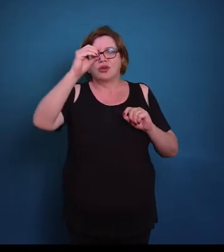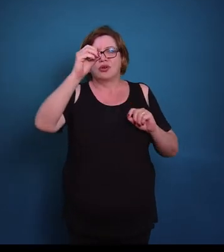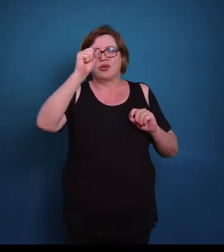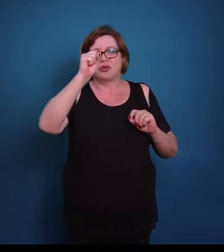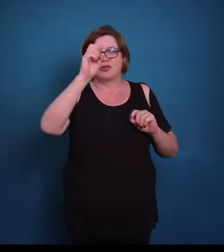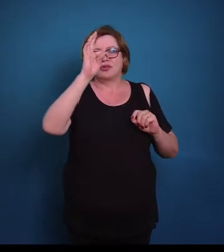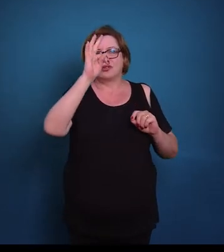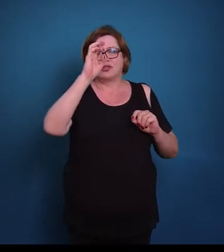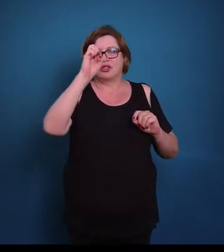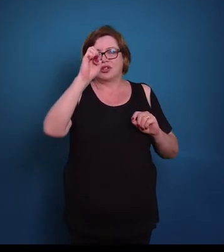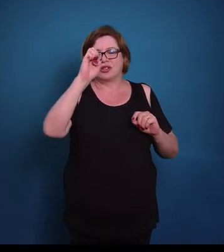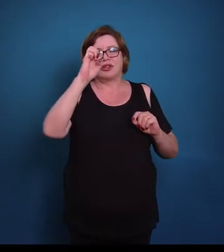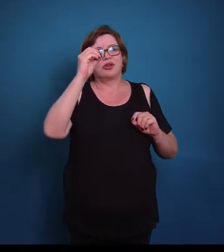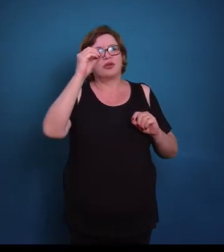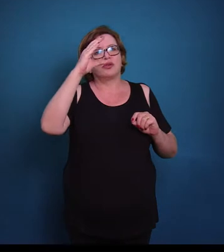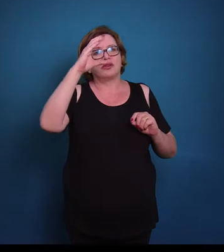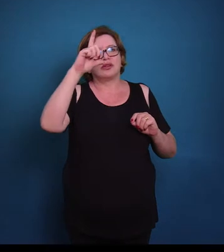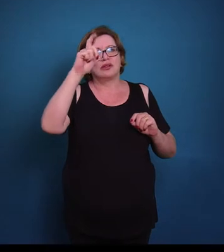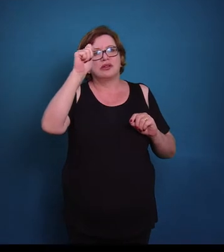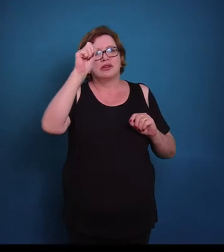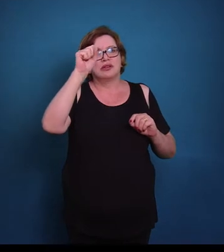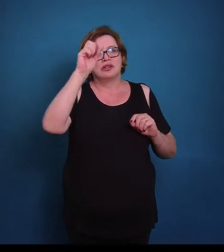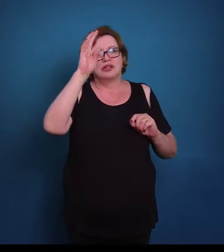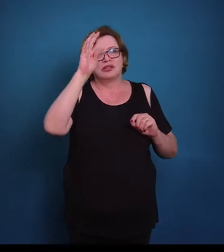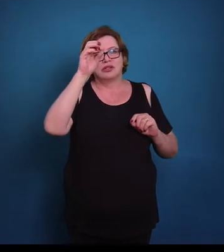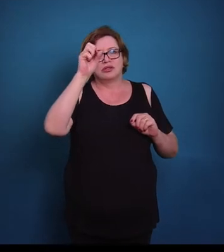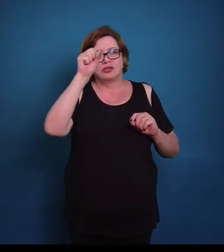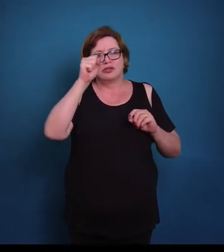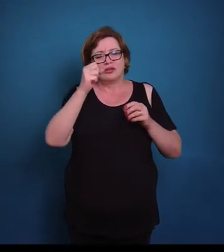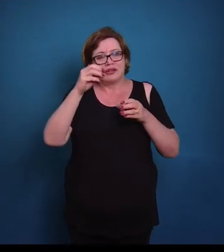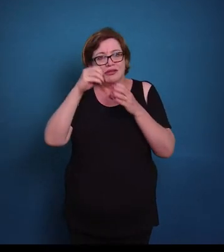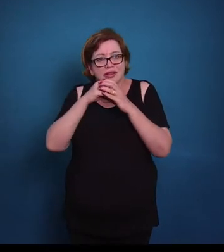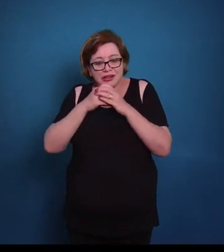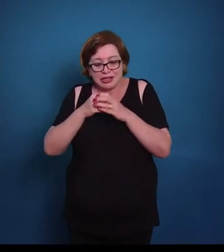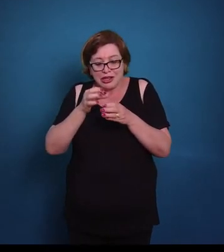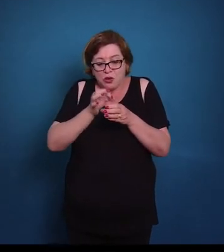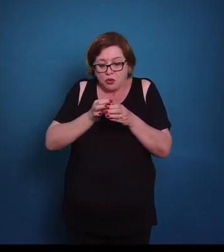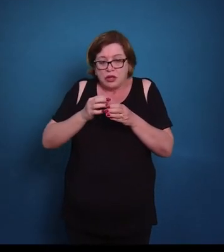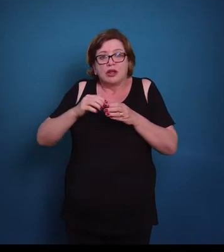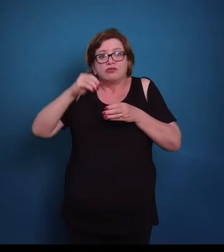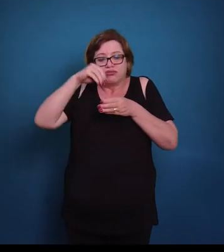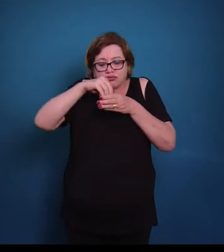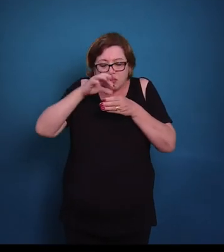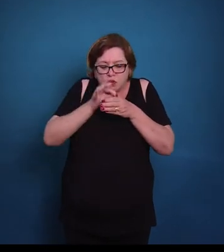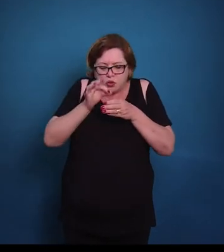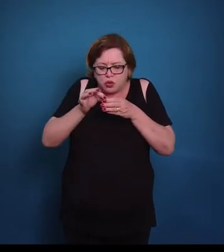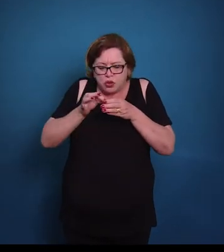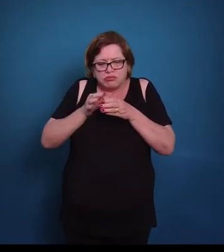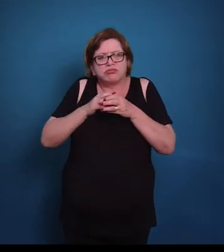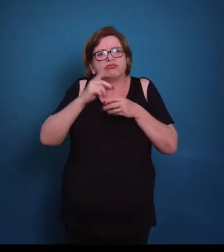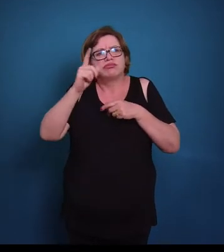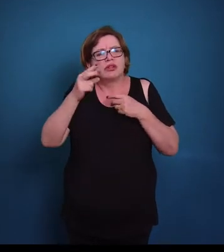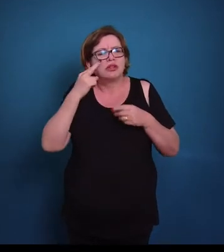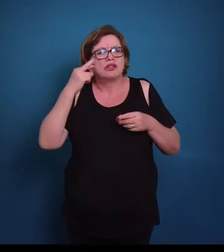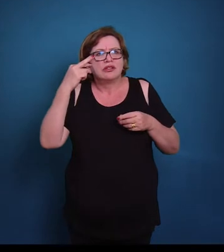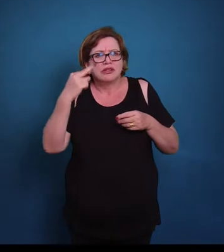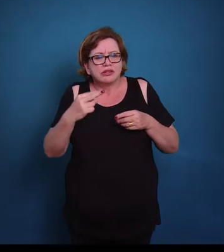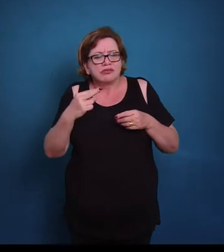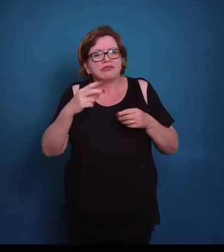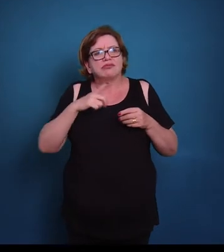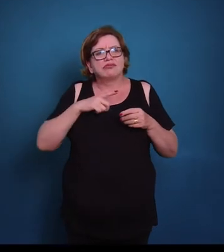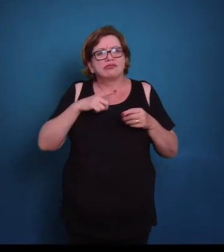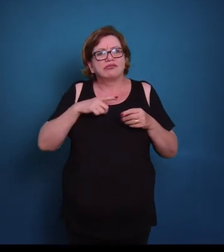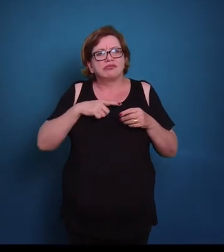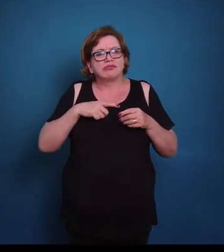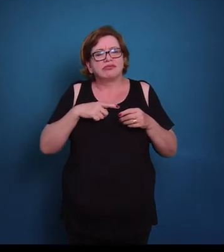Então são células grandes, multinucleadas, e esses osteoclastos que nós podemos ver aqui, aqui nós temos